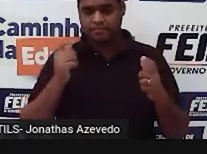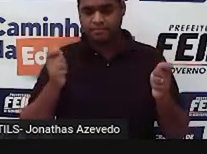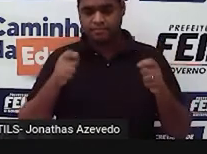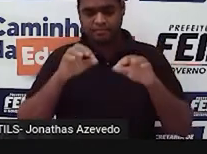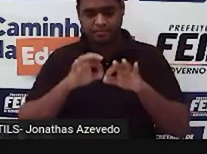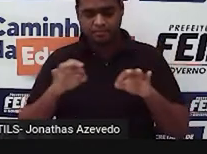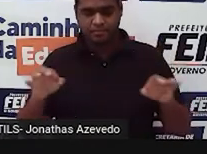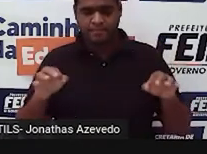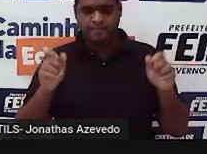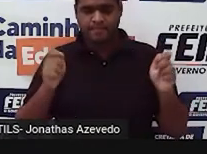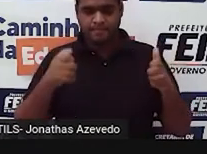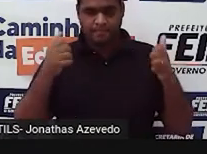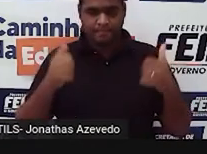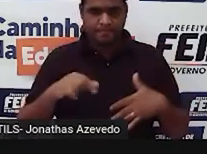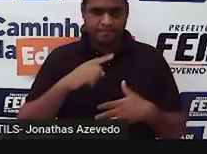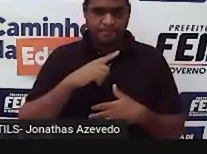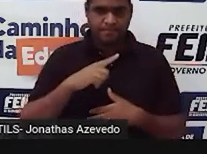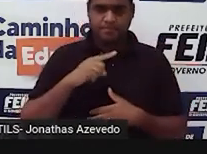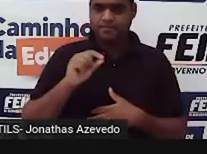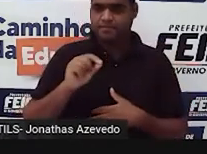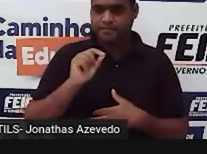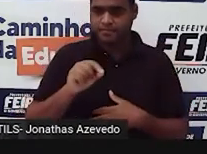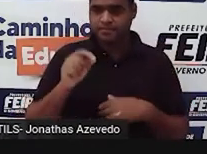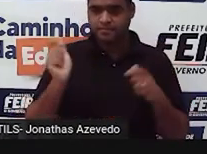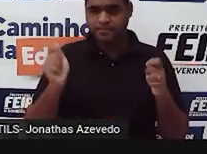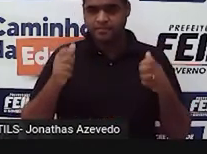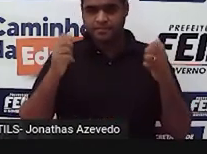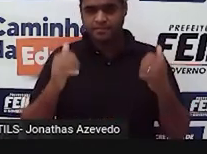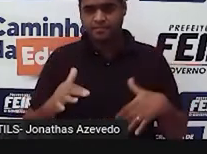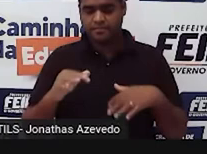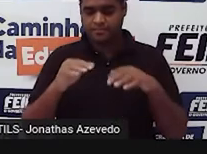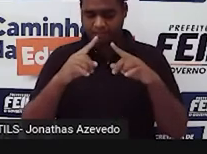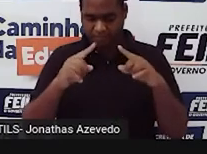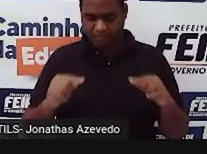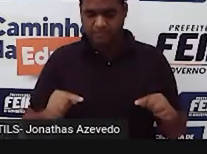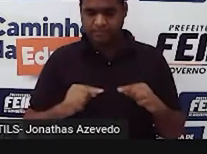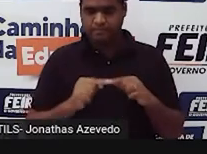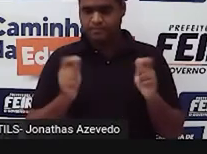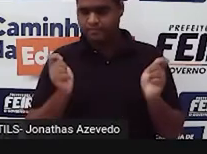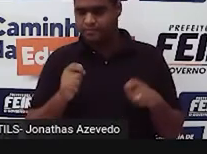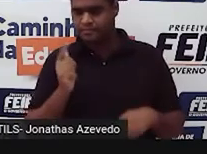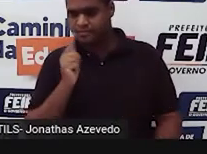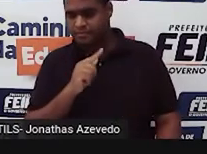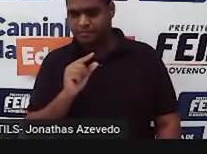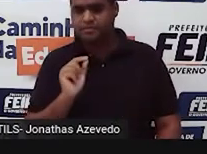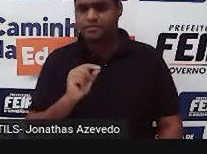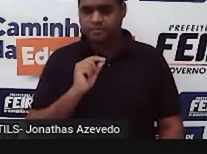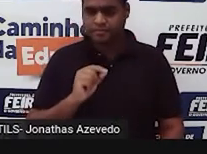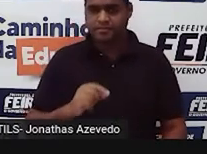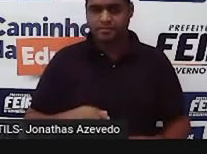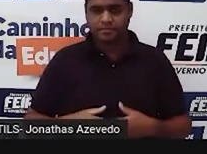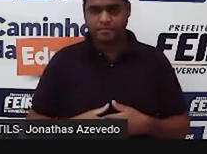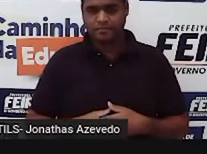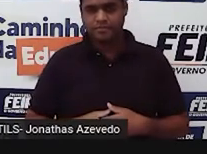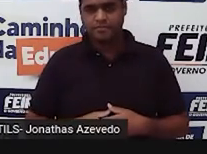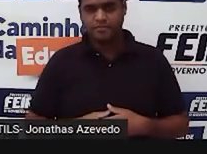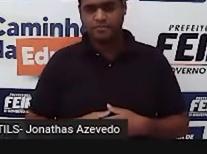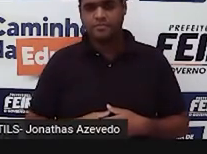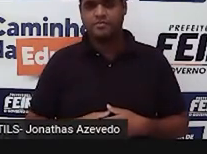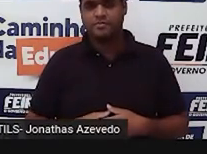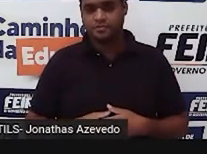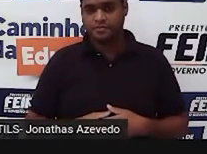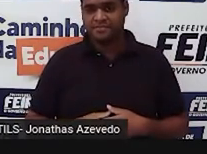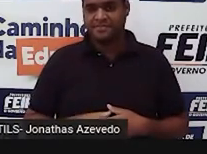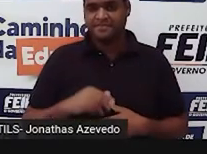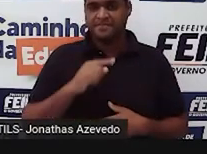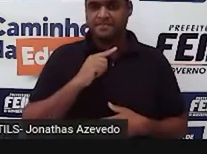e a gente vai ver se dá para fazer triângulos com essas medidas, certo? Olha só as